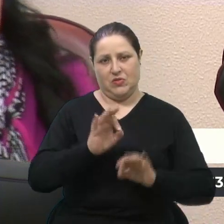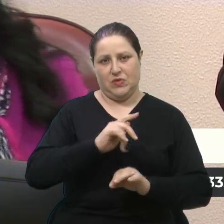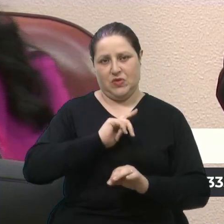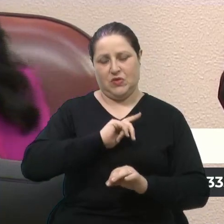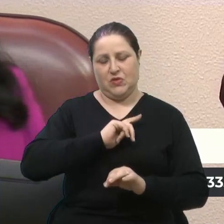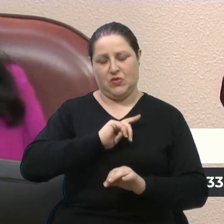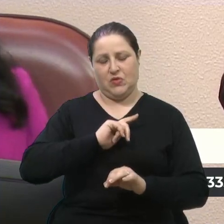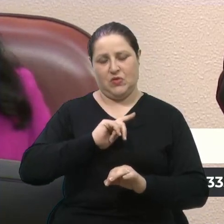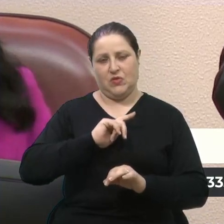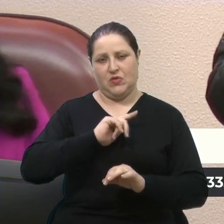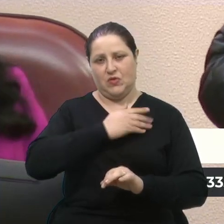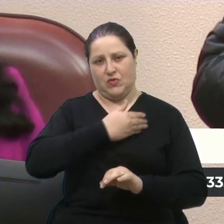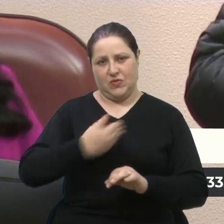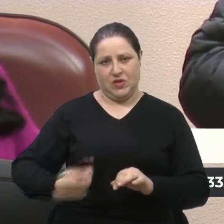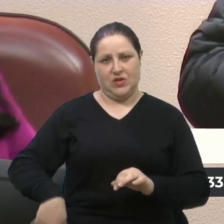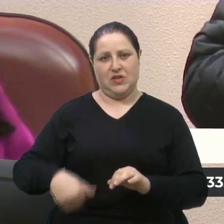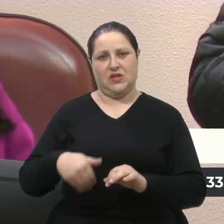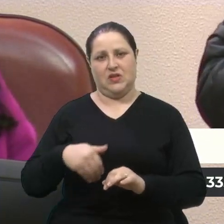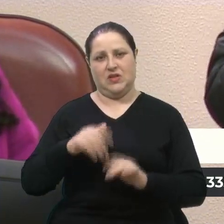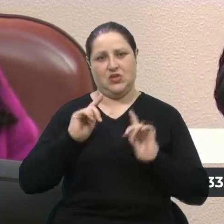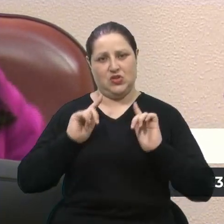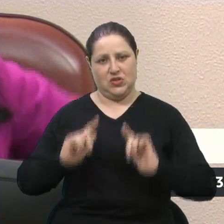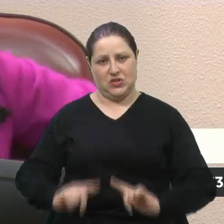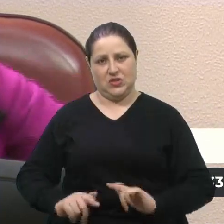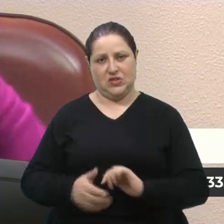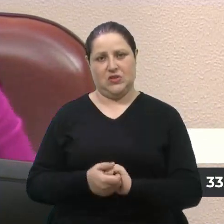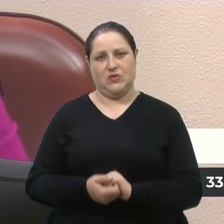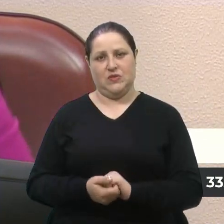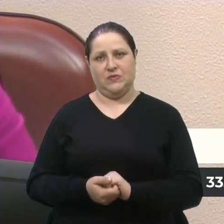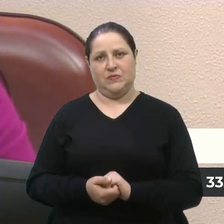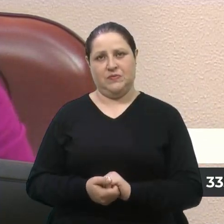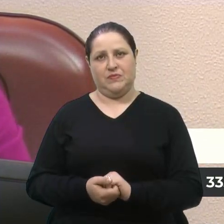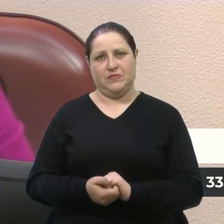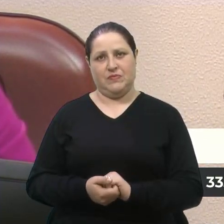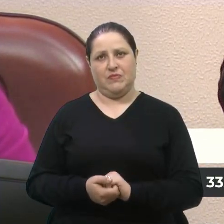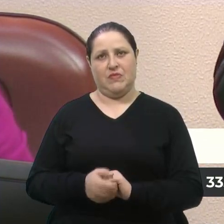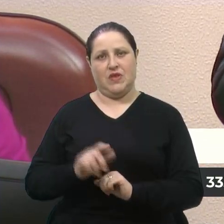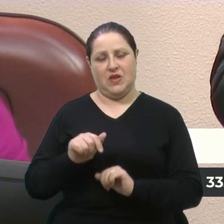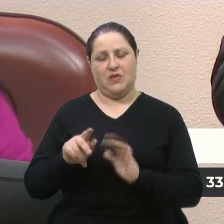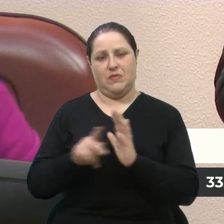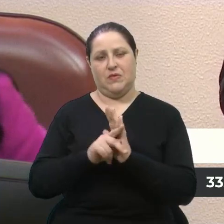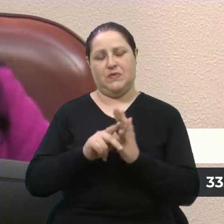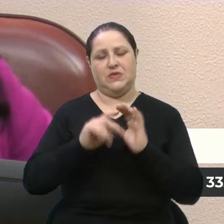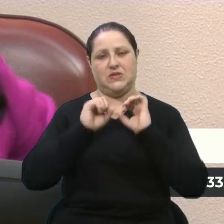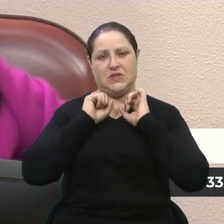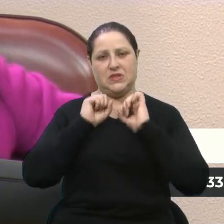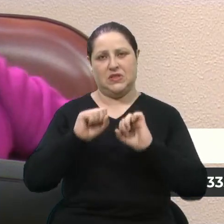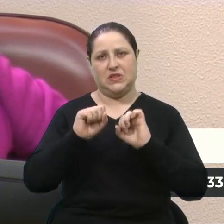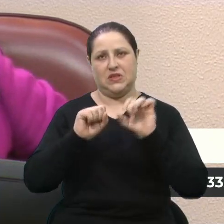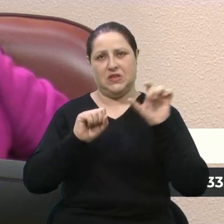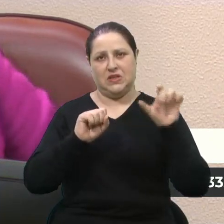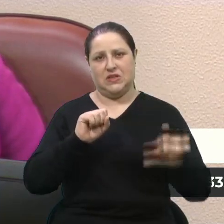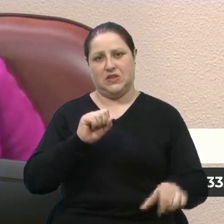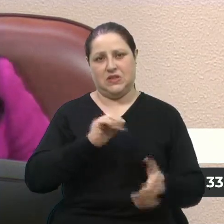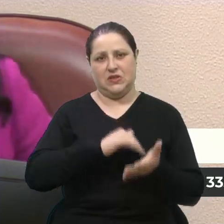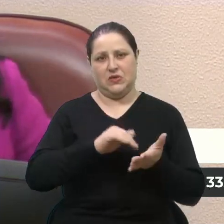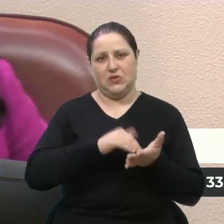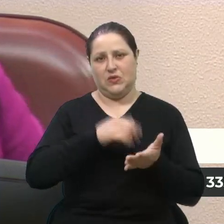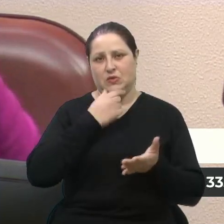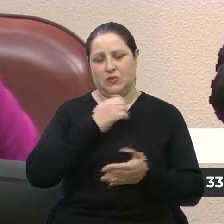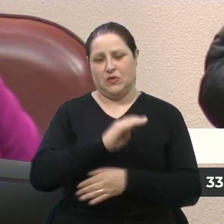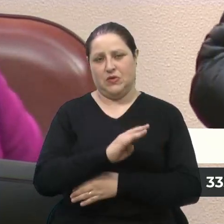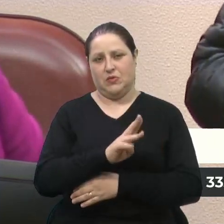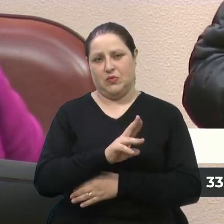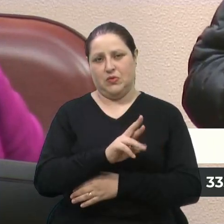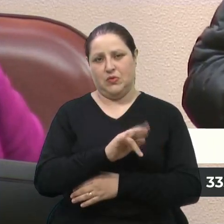Planejamento, Governança e Gestão, que era secretariada pelo nosso deputado Carlos Burigo. E aí sim pude